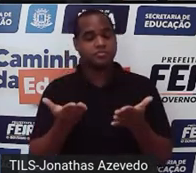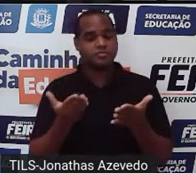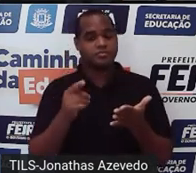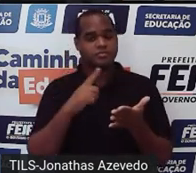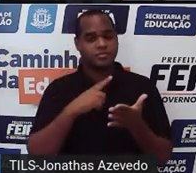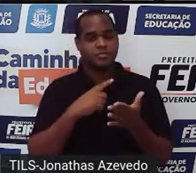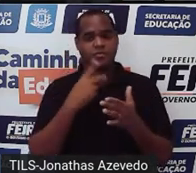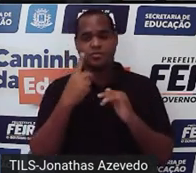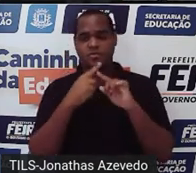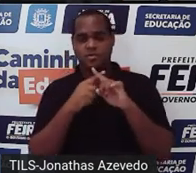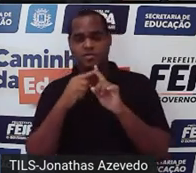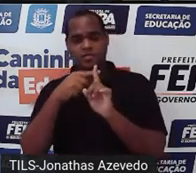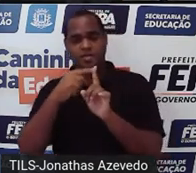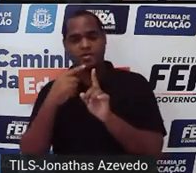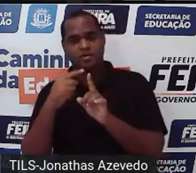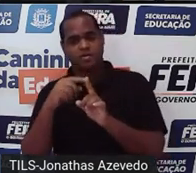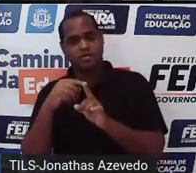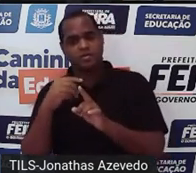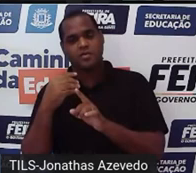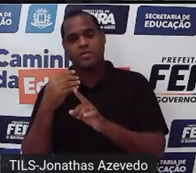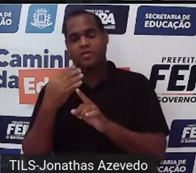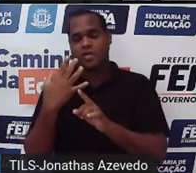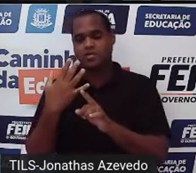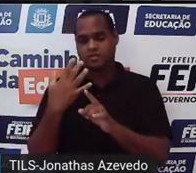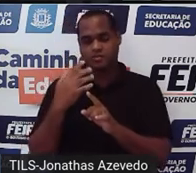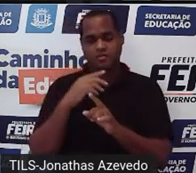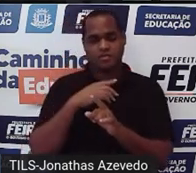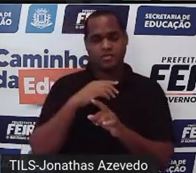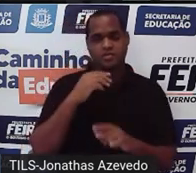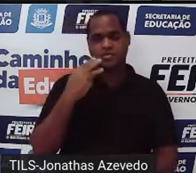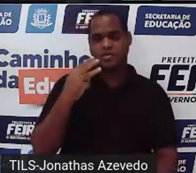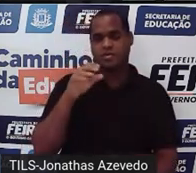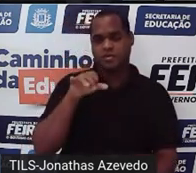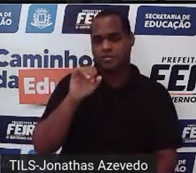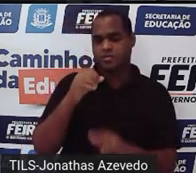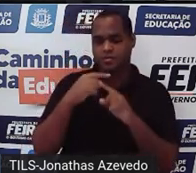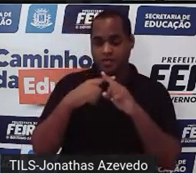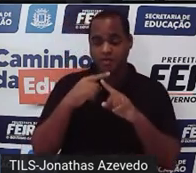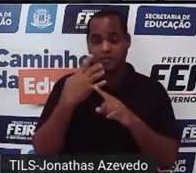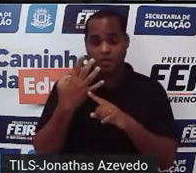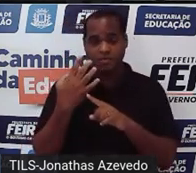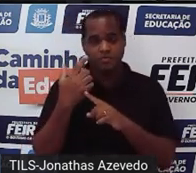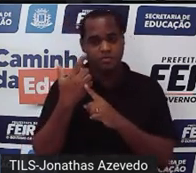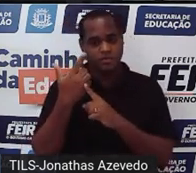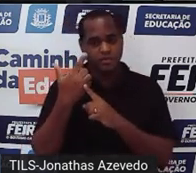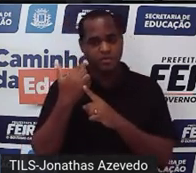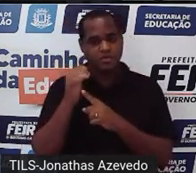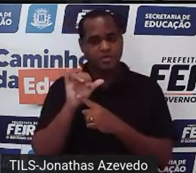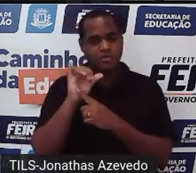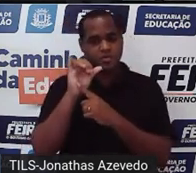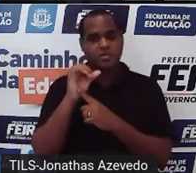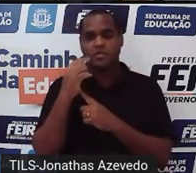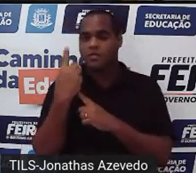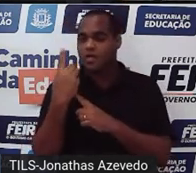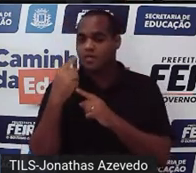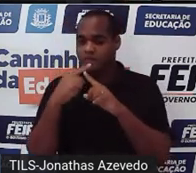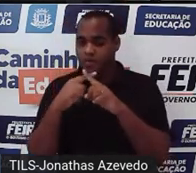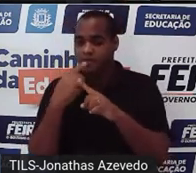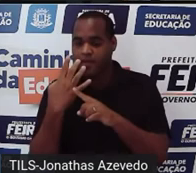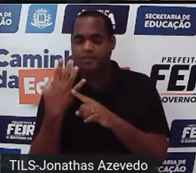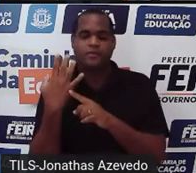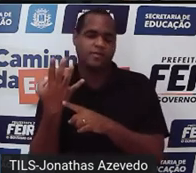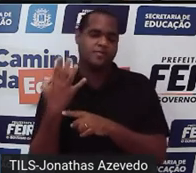2x vezes 4 8x 3y vezes 4 12y 1 vezes 4 4